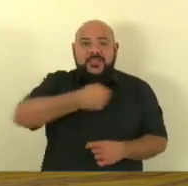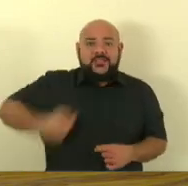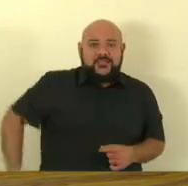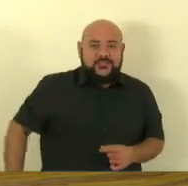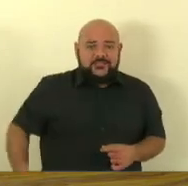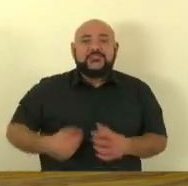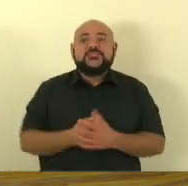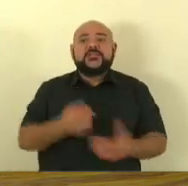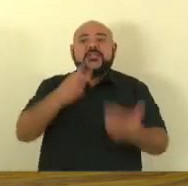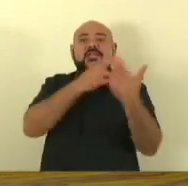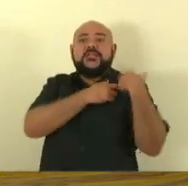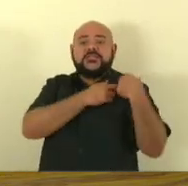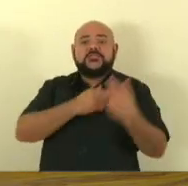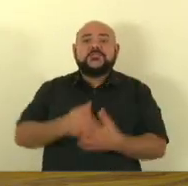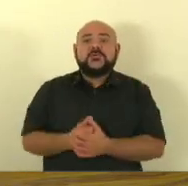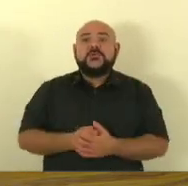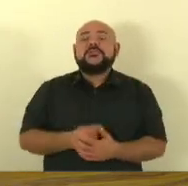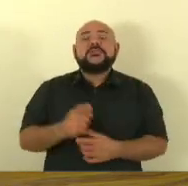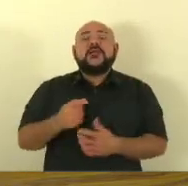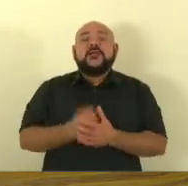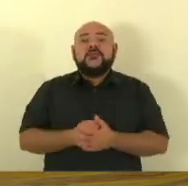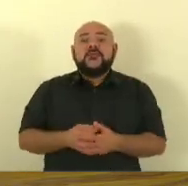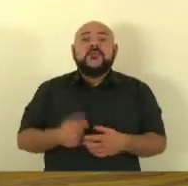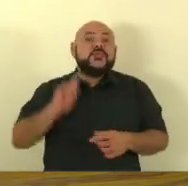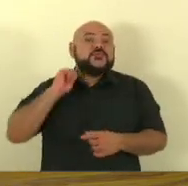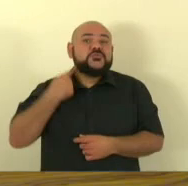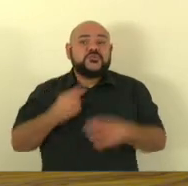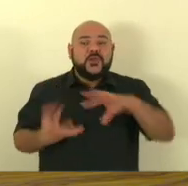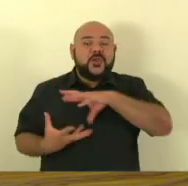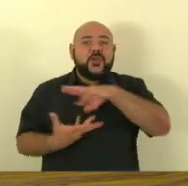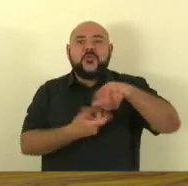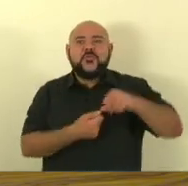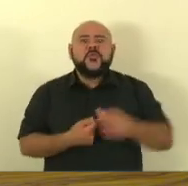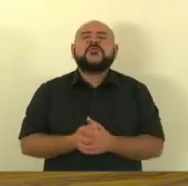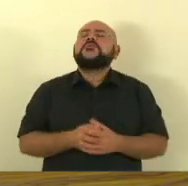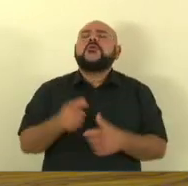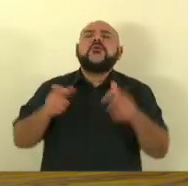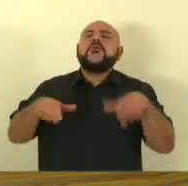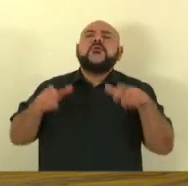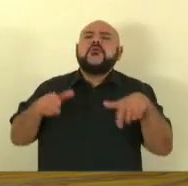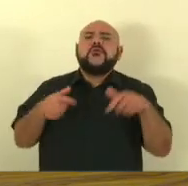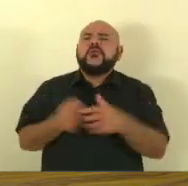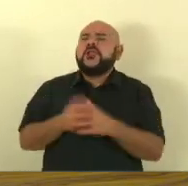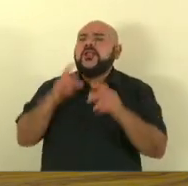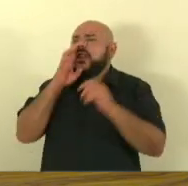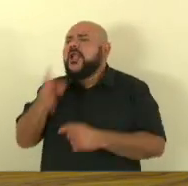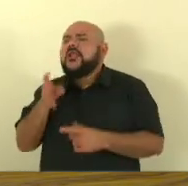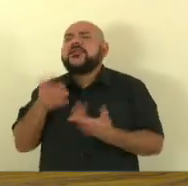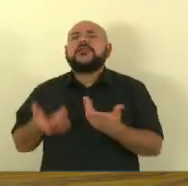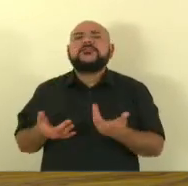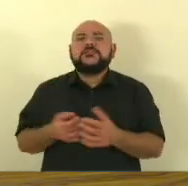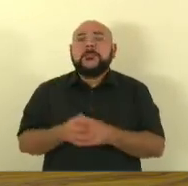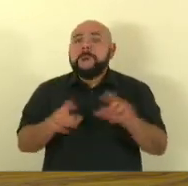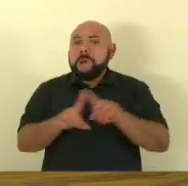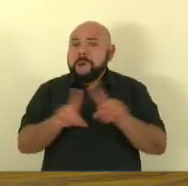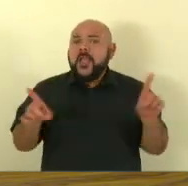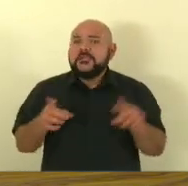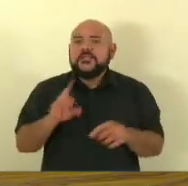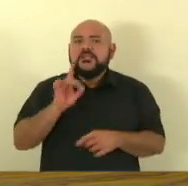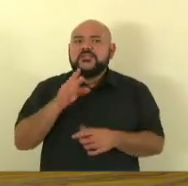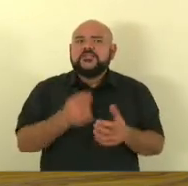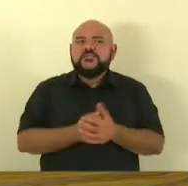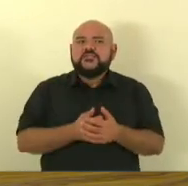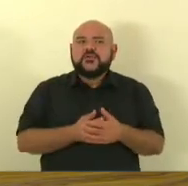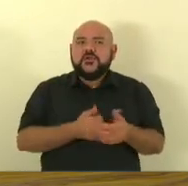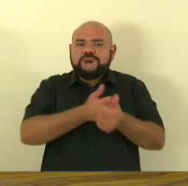onde estão essas ONGs ecoterroristas criticando a China nada só querem perseguir o Brasil que é responsável por